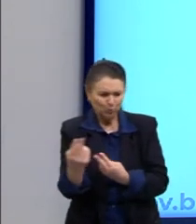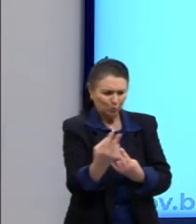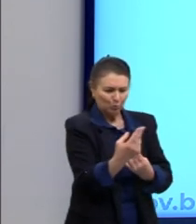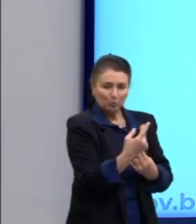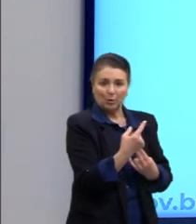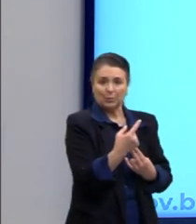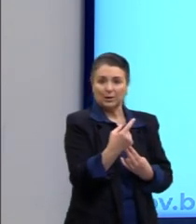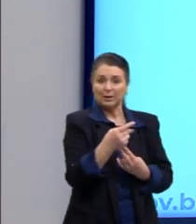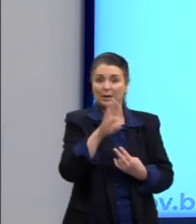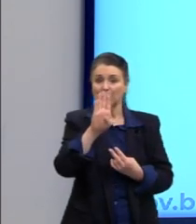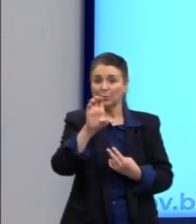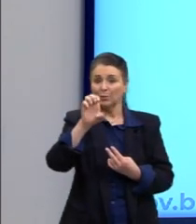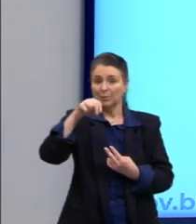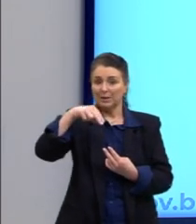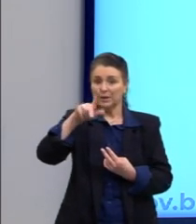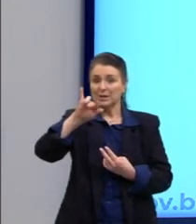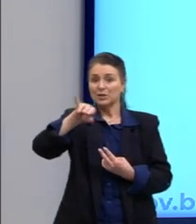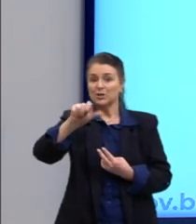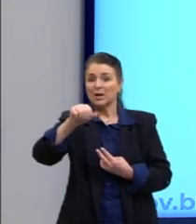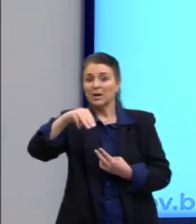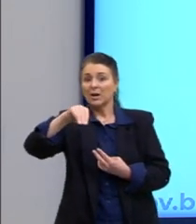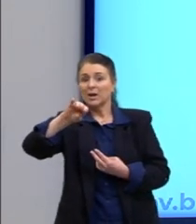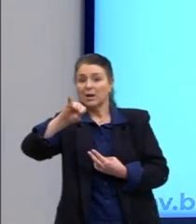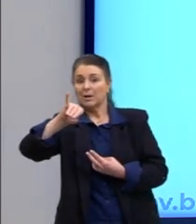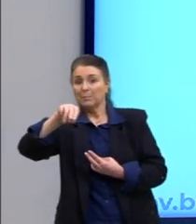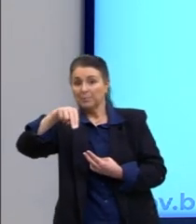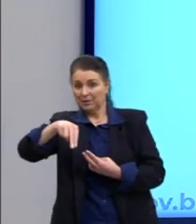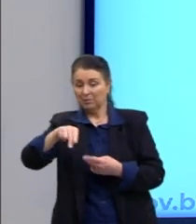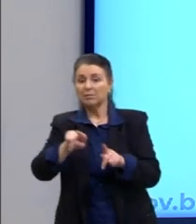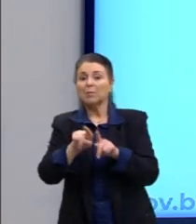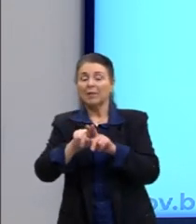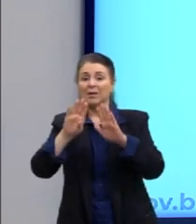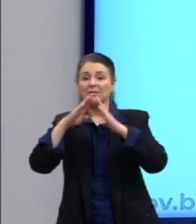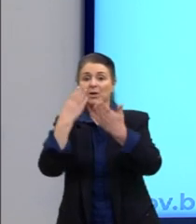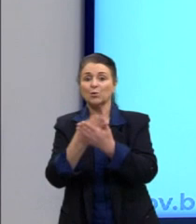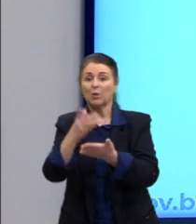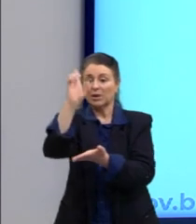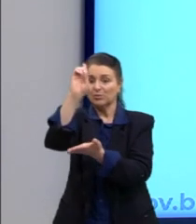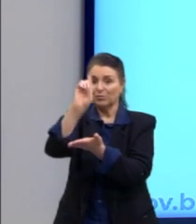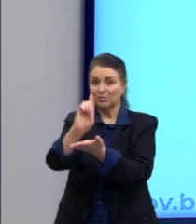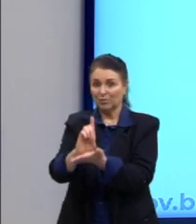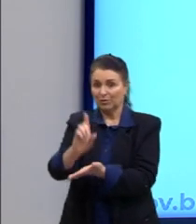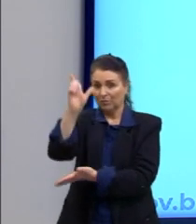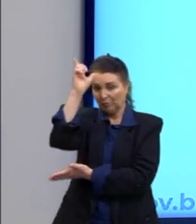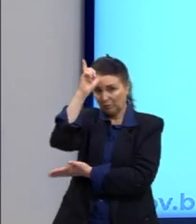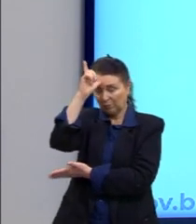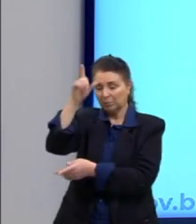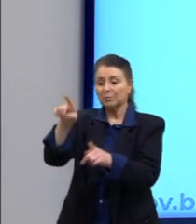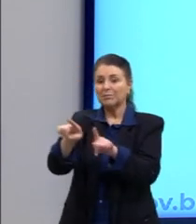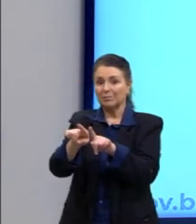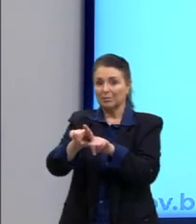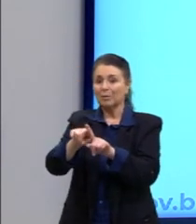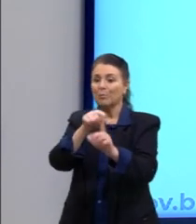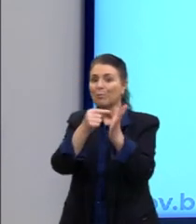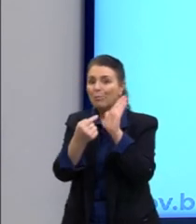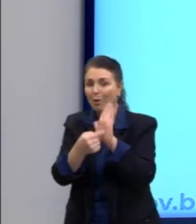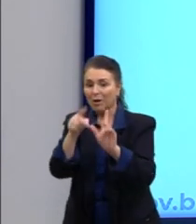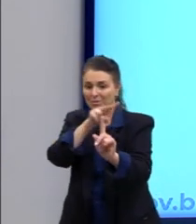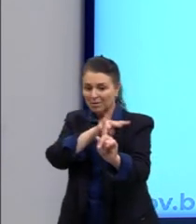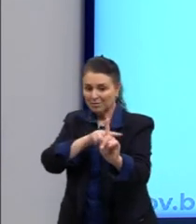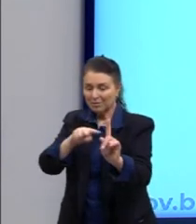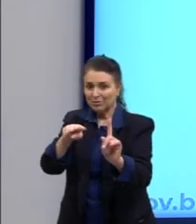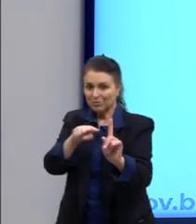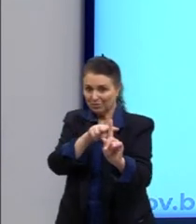Walter Benjamin, lá também da Escola de Frankfurt, ele tinha essa perspectiva otimista da cultura, da indústria cultural, que poderia ser um